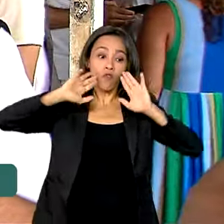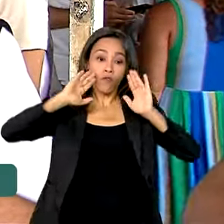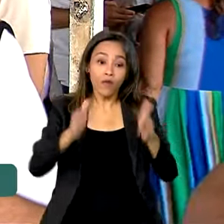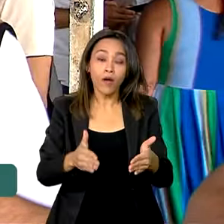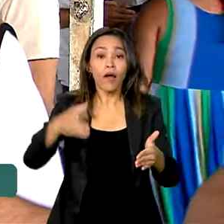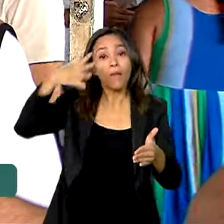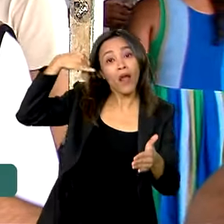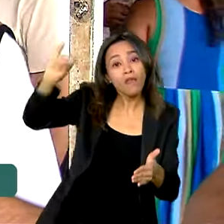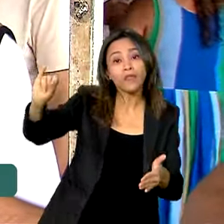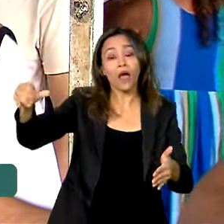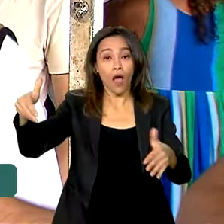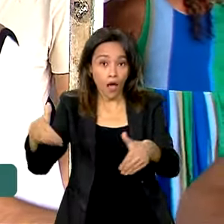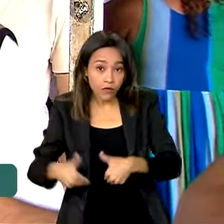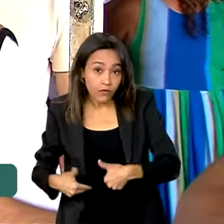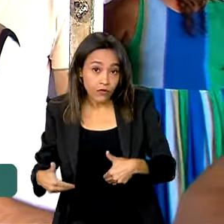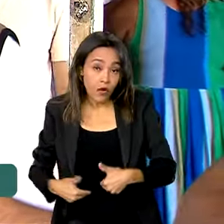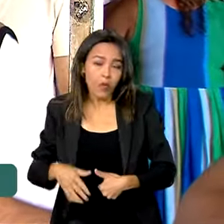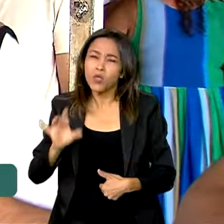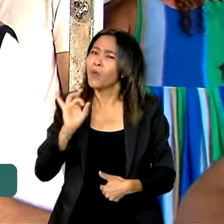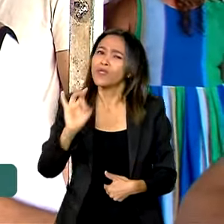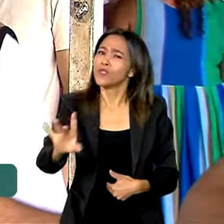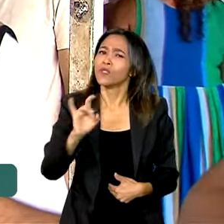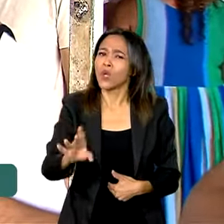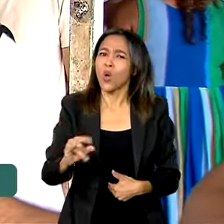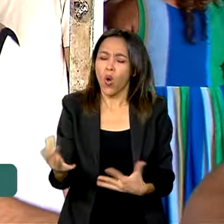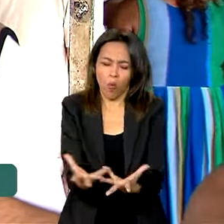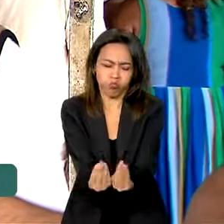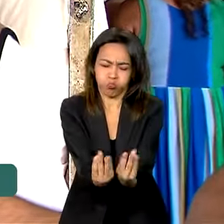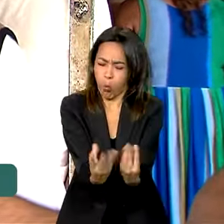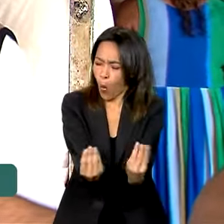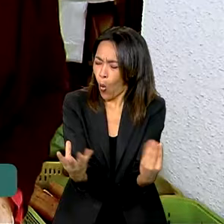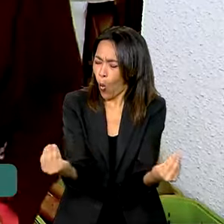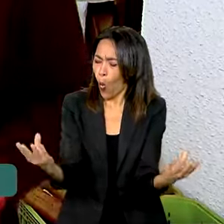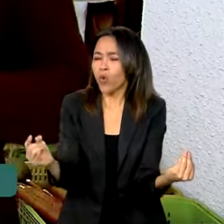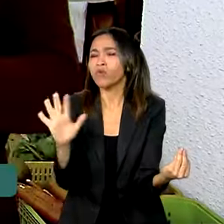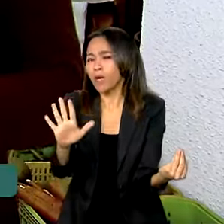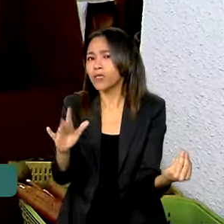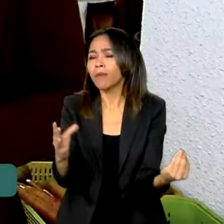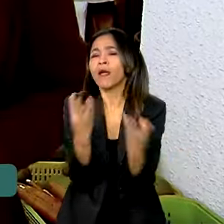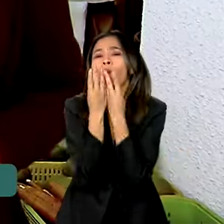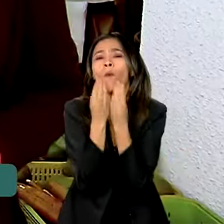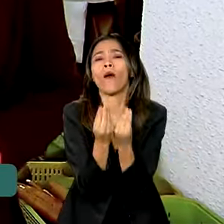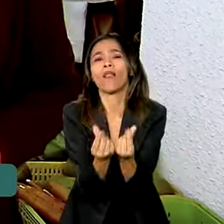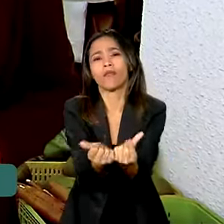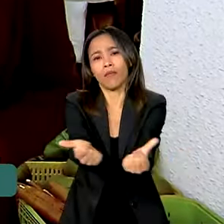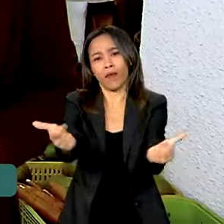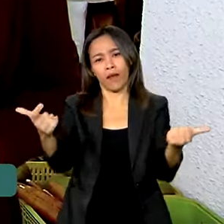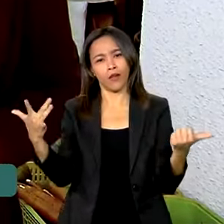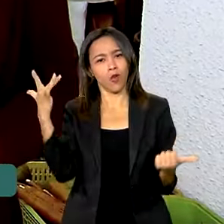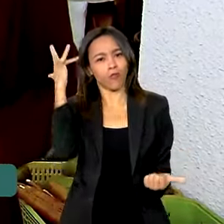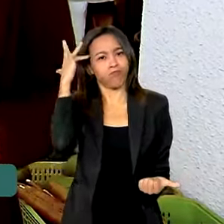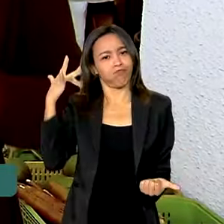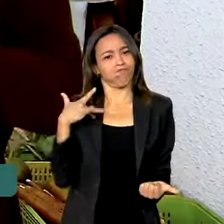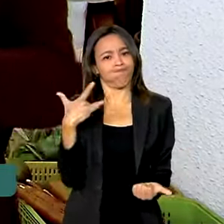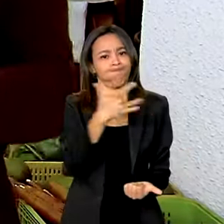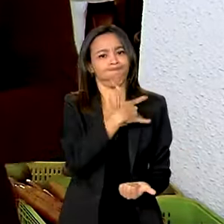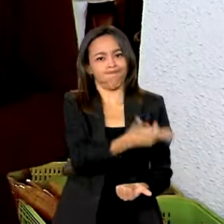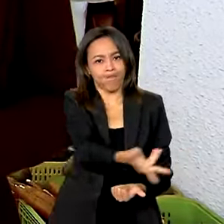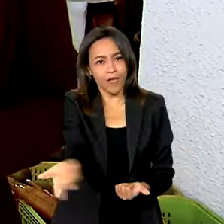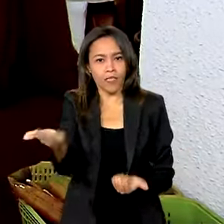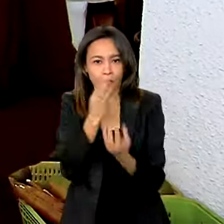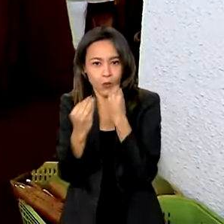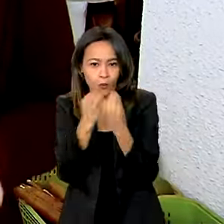combater a fome, não é só na quantidade de alimentos, mas também na qualidade. O programa realiza a compra direta de